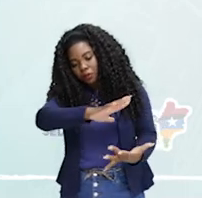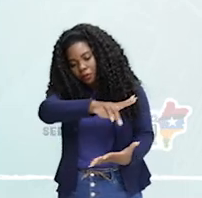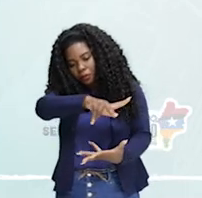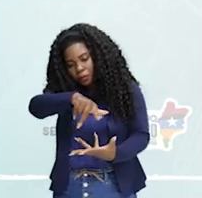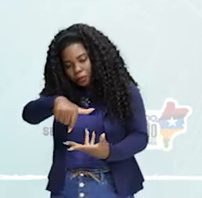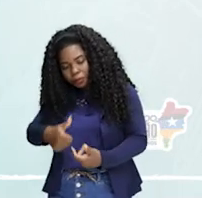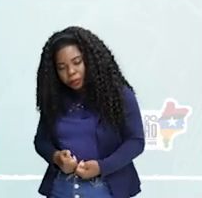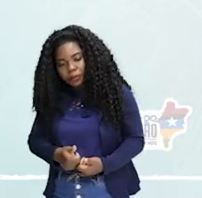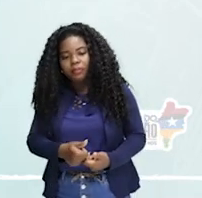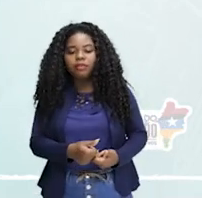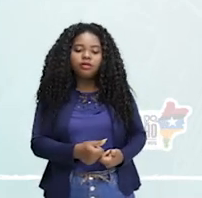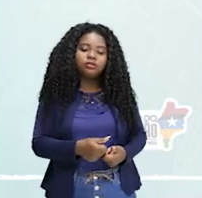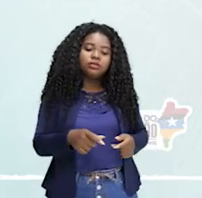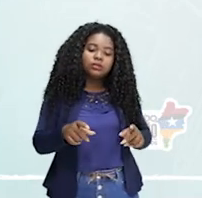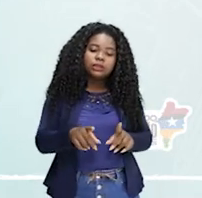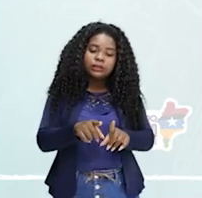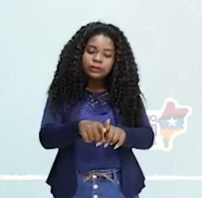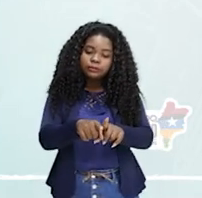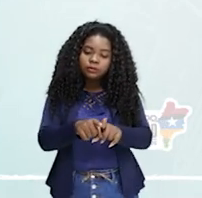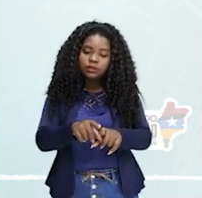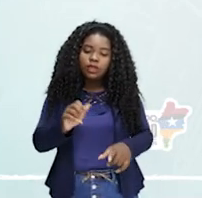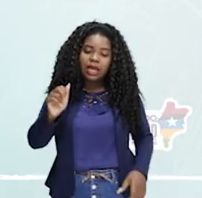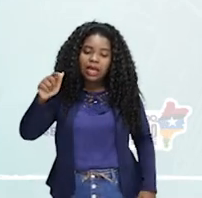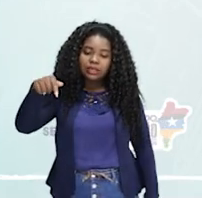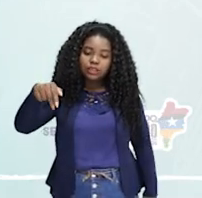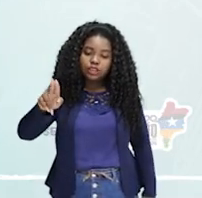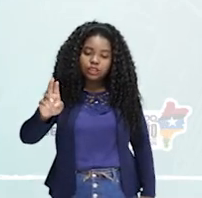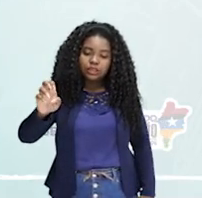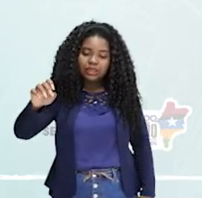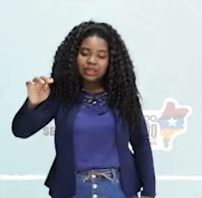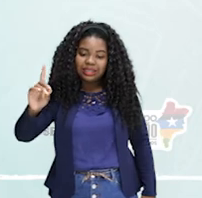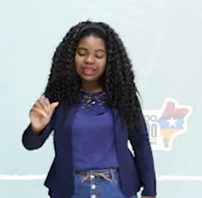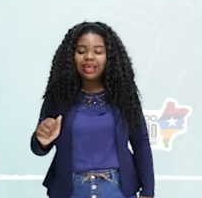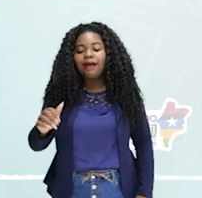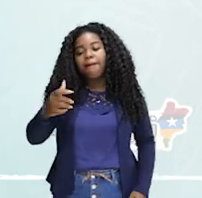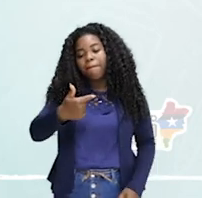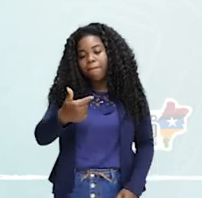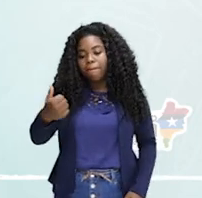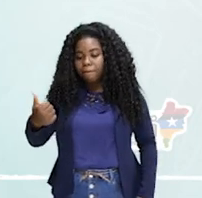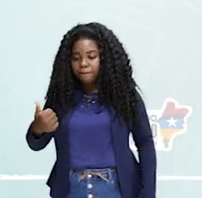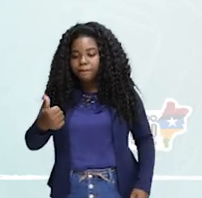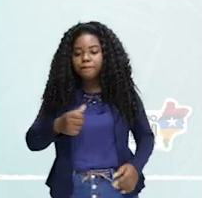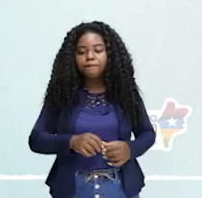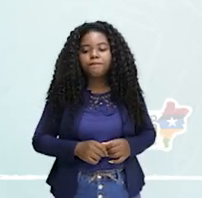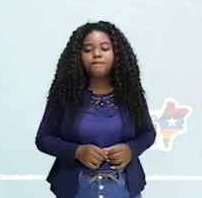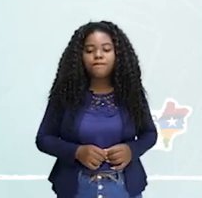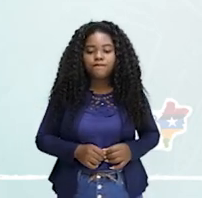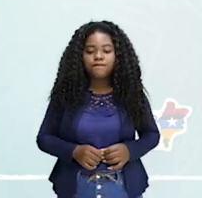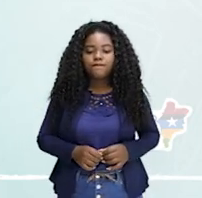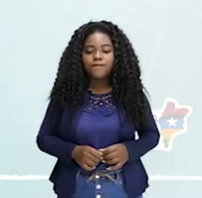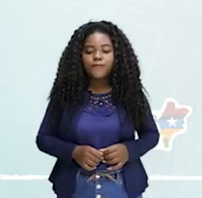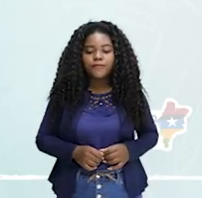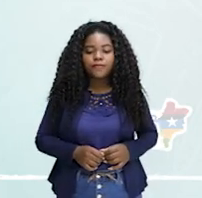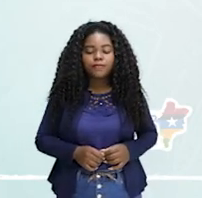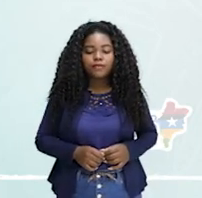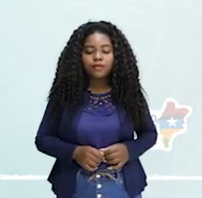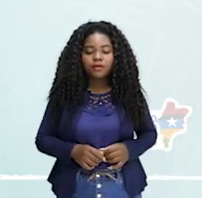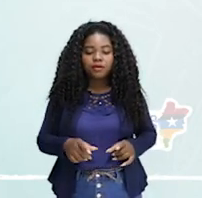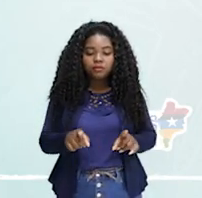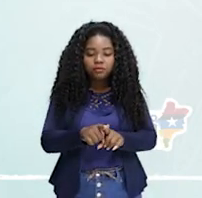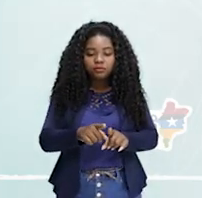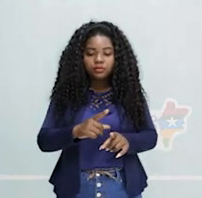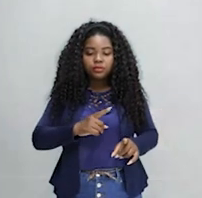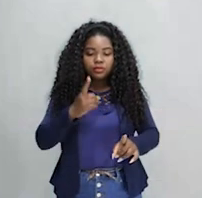incluindo a Agenda 21. Ela também que vai criar as COPs, que a gente já vai falar sobre ela. Ali o encontro,